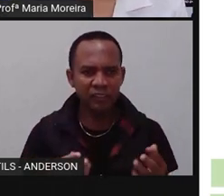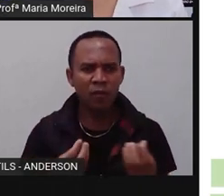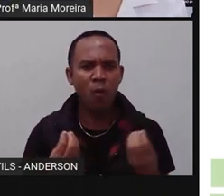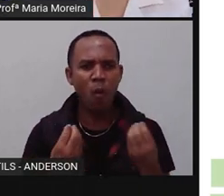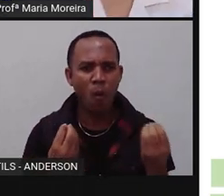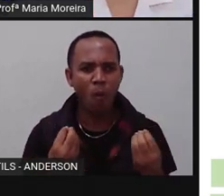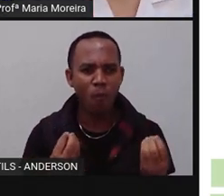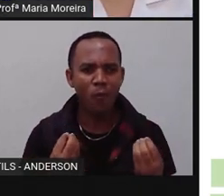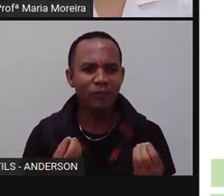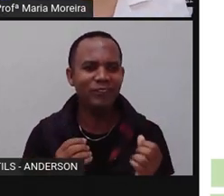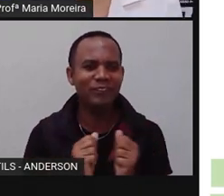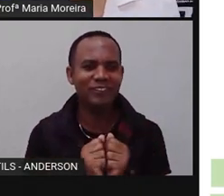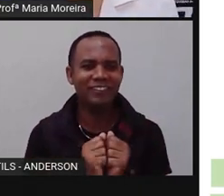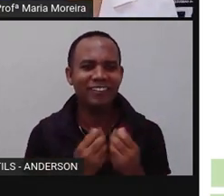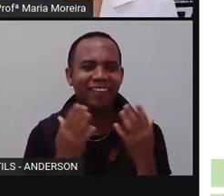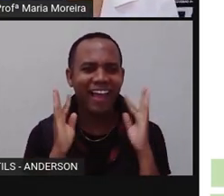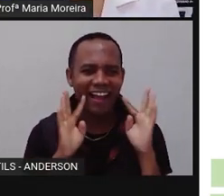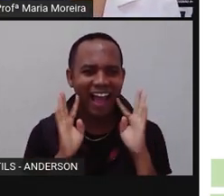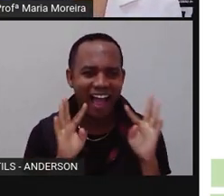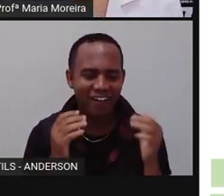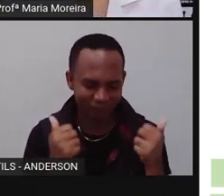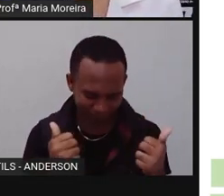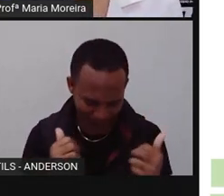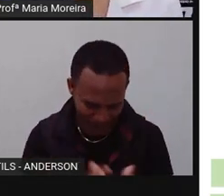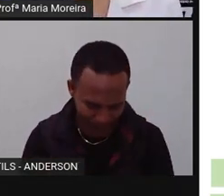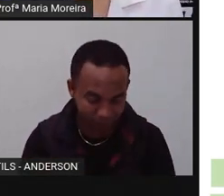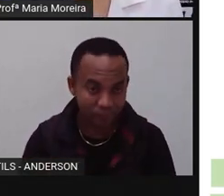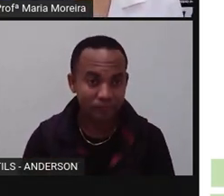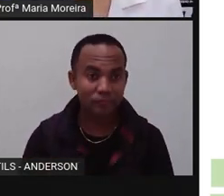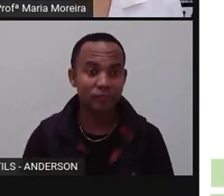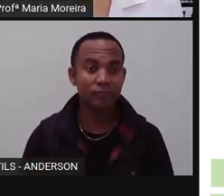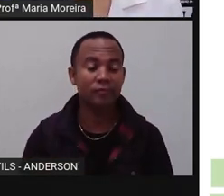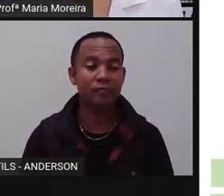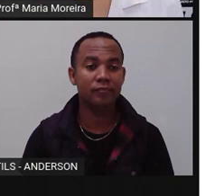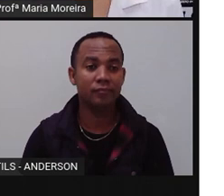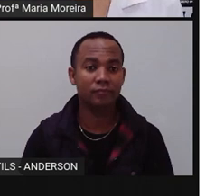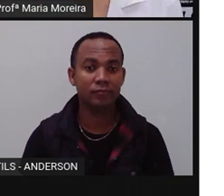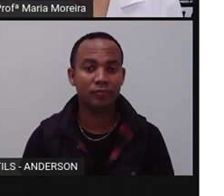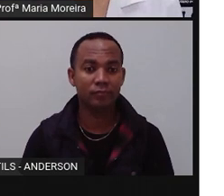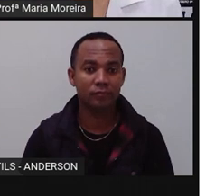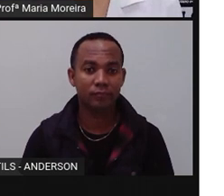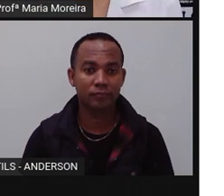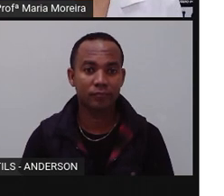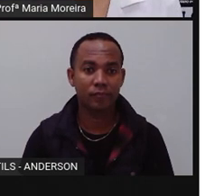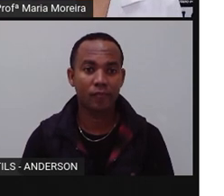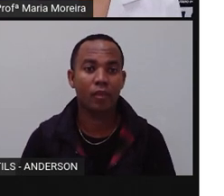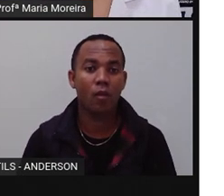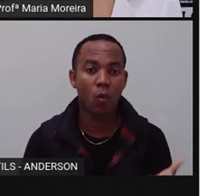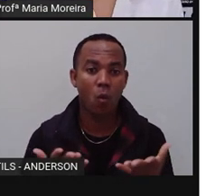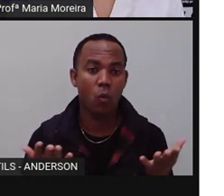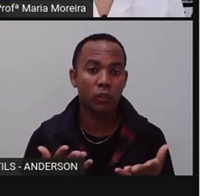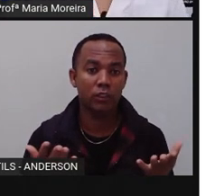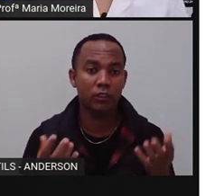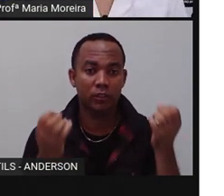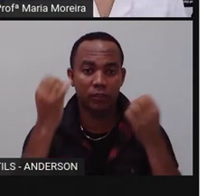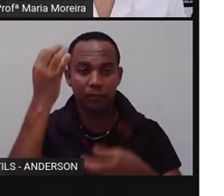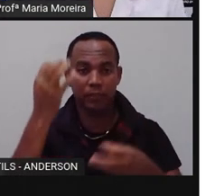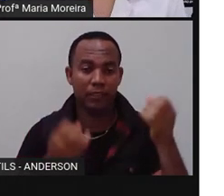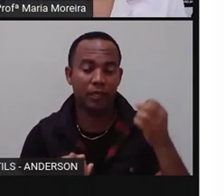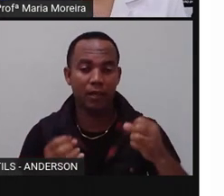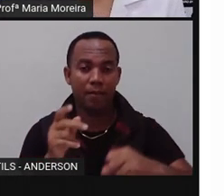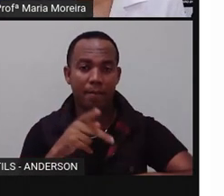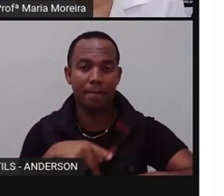com vocês. Então, vamos lá? Mais um dia. O que será que vamos falar? Vamos falar sobre a